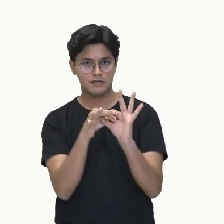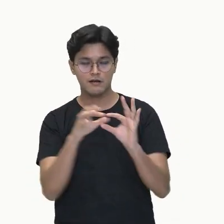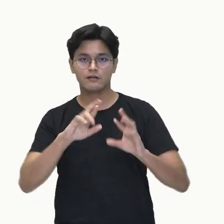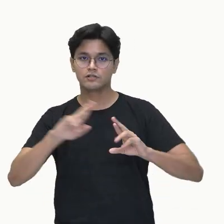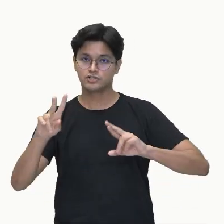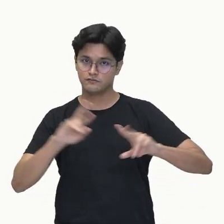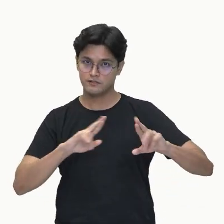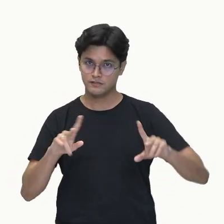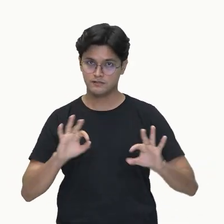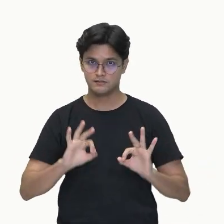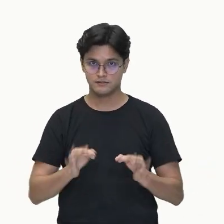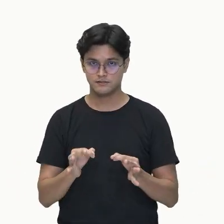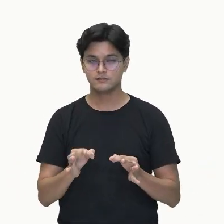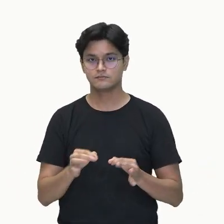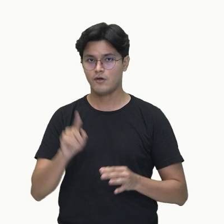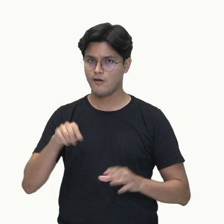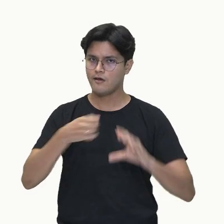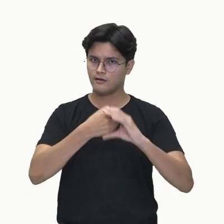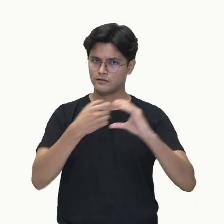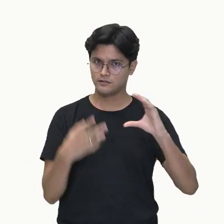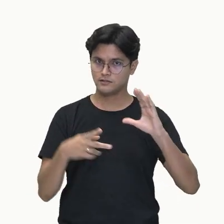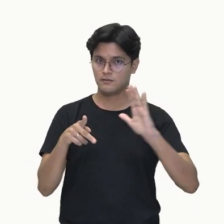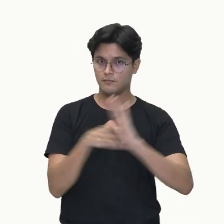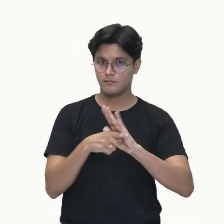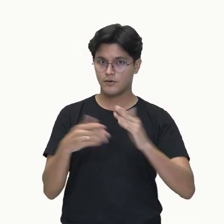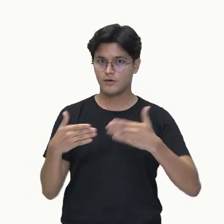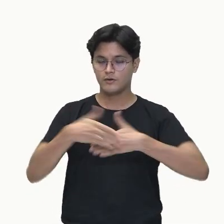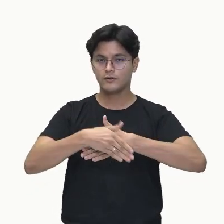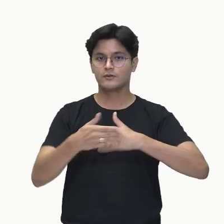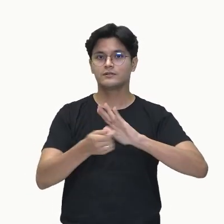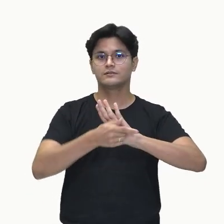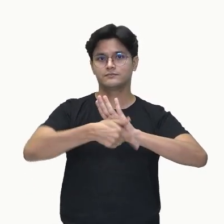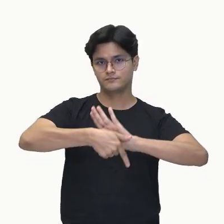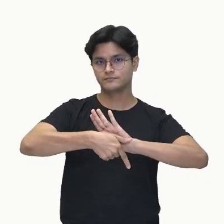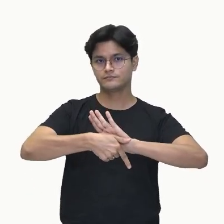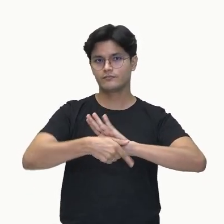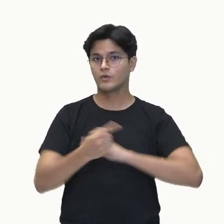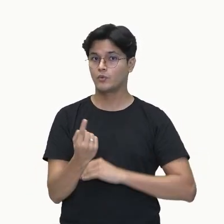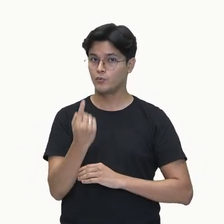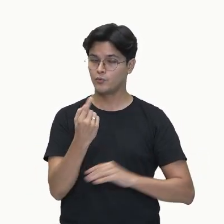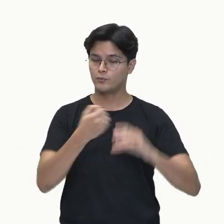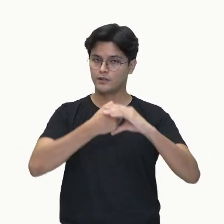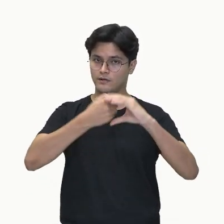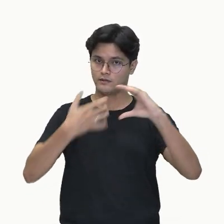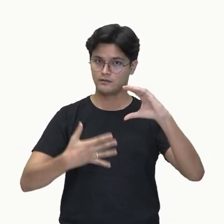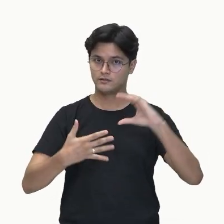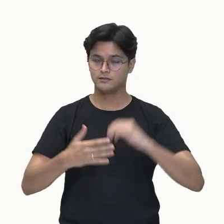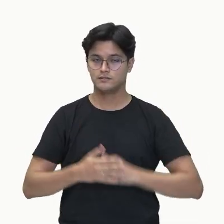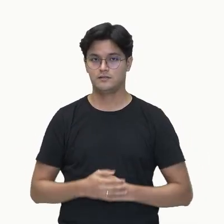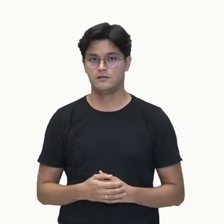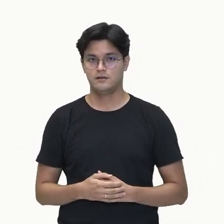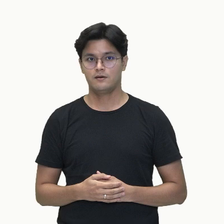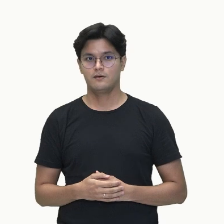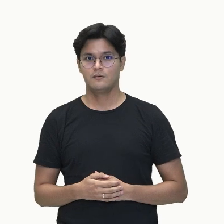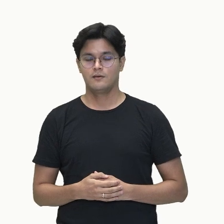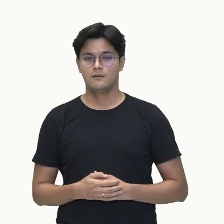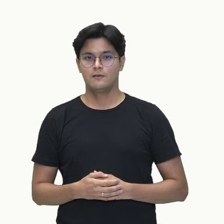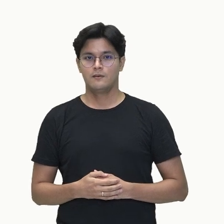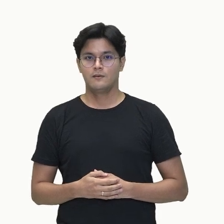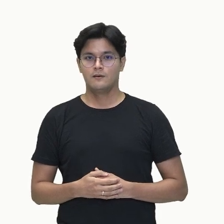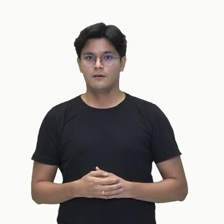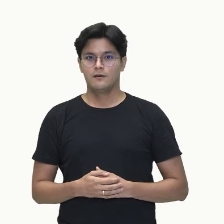É uma das condições. E observem que